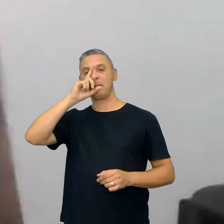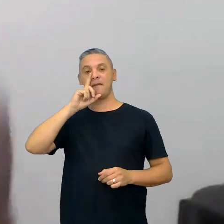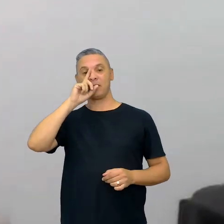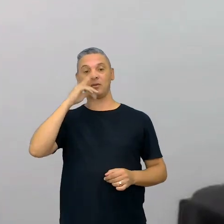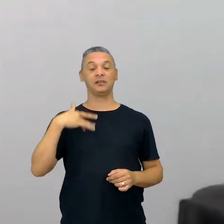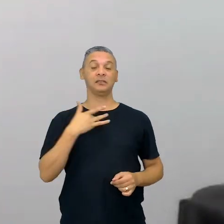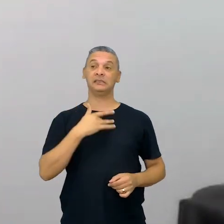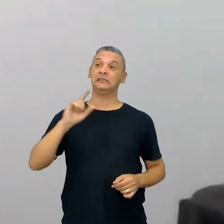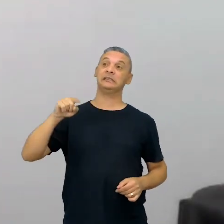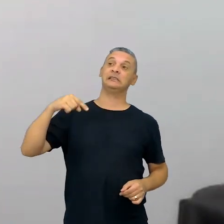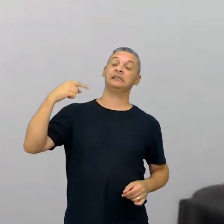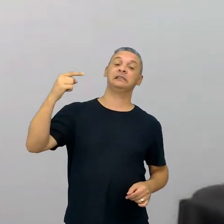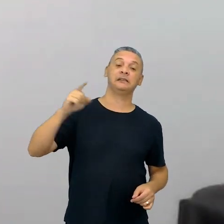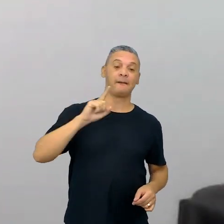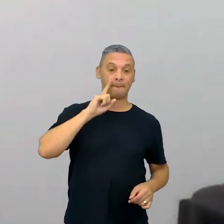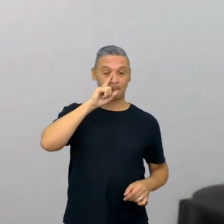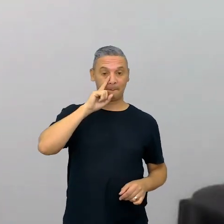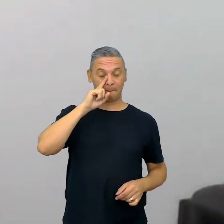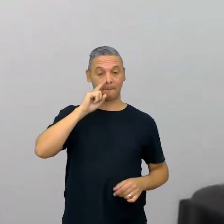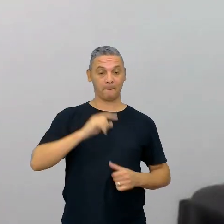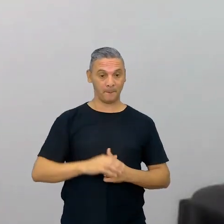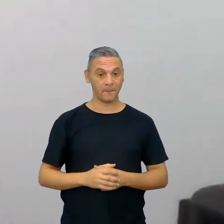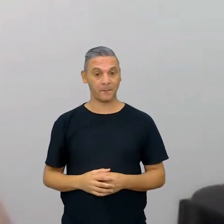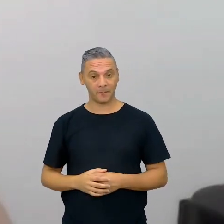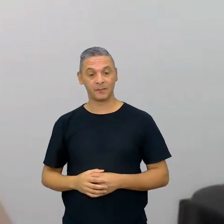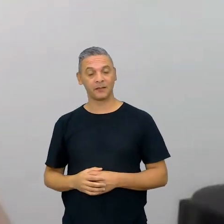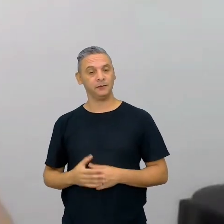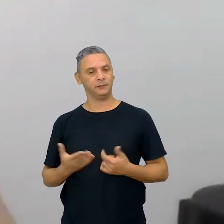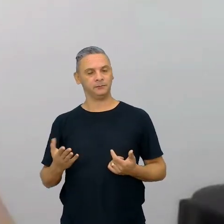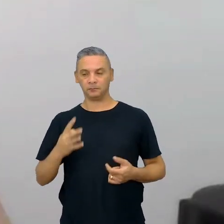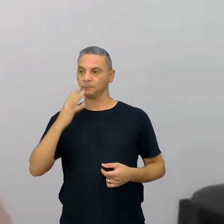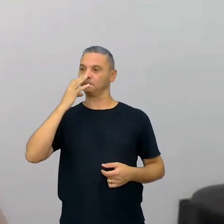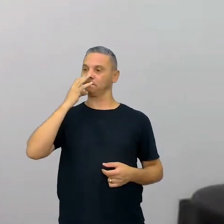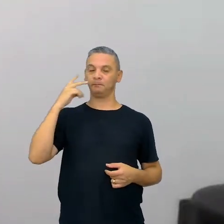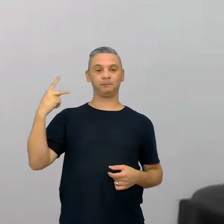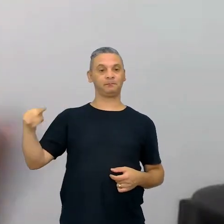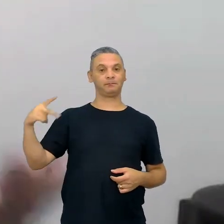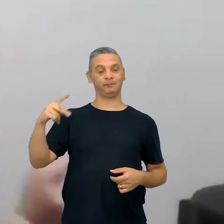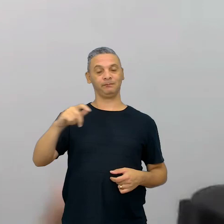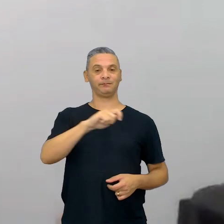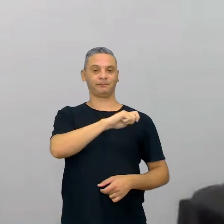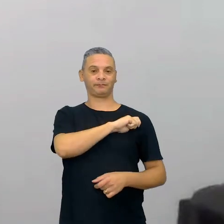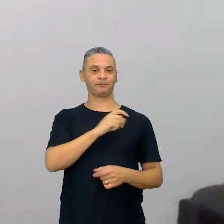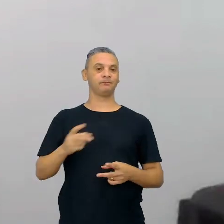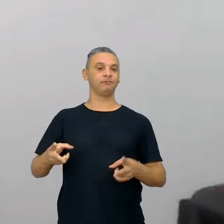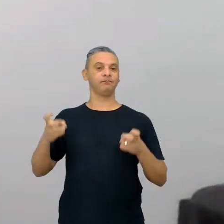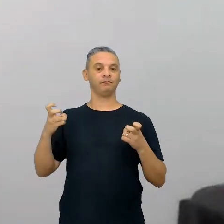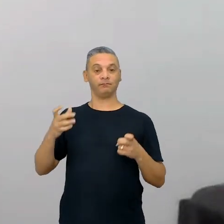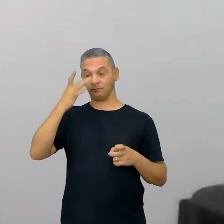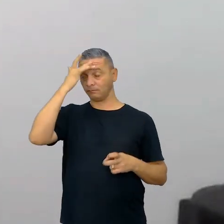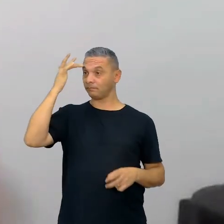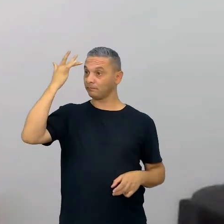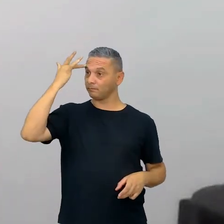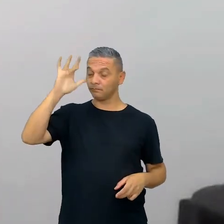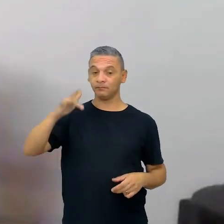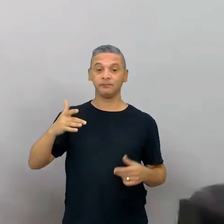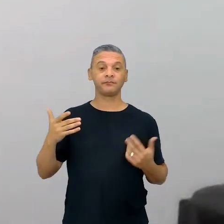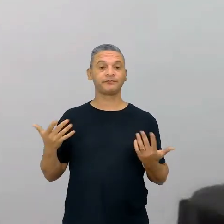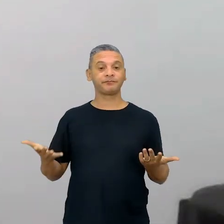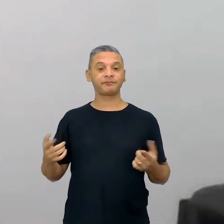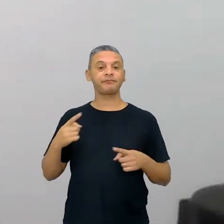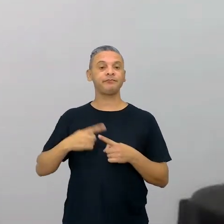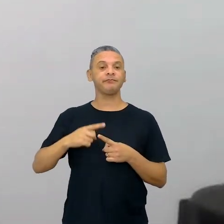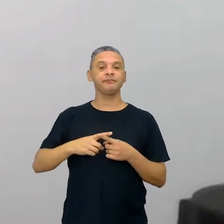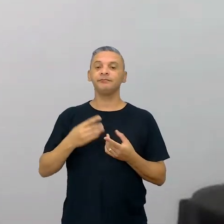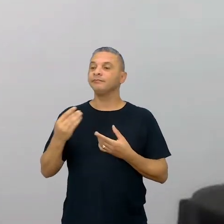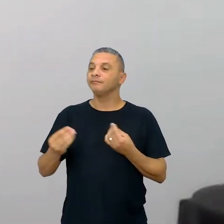depois, e, então, assim, é muito espantoso para eles perceberem que as pessoas não sabiam disso, porque para eles é